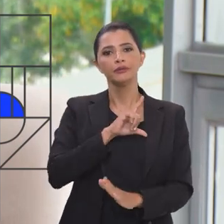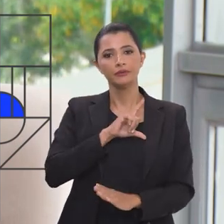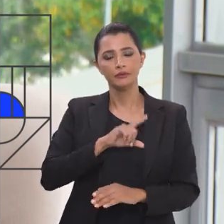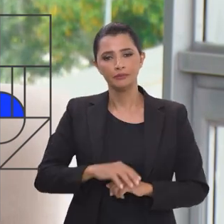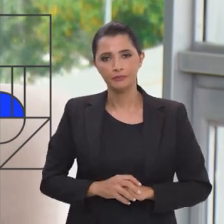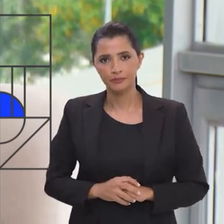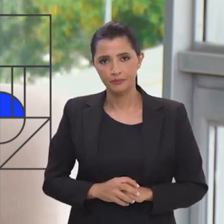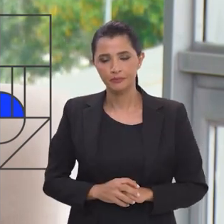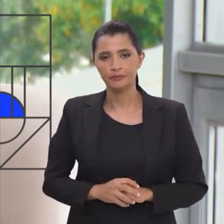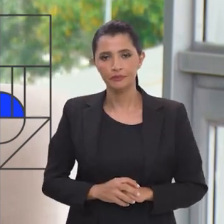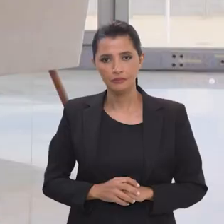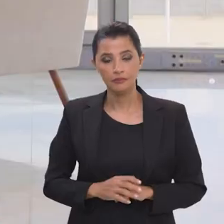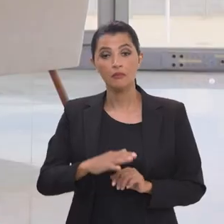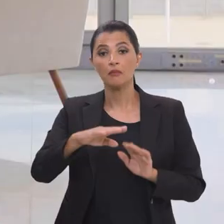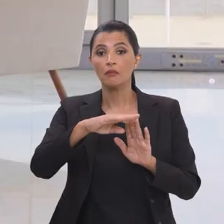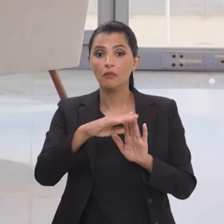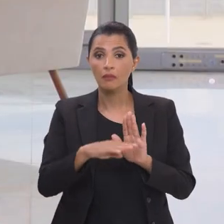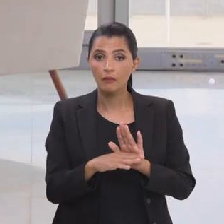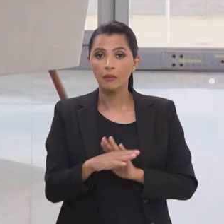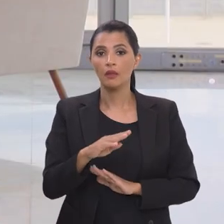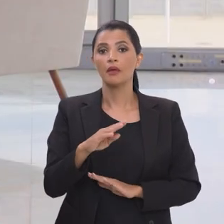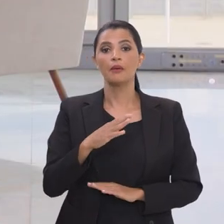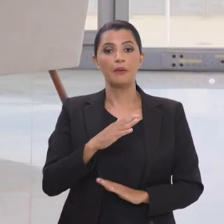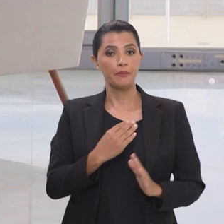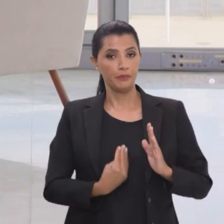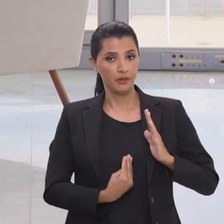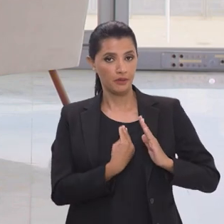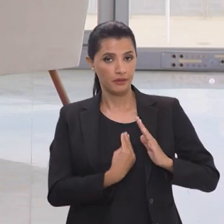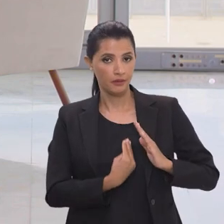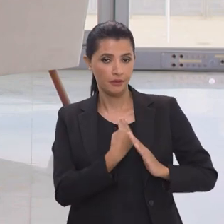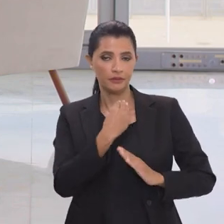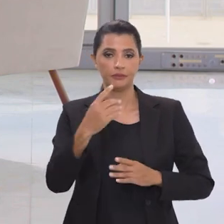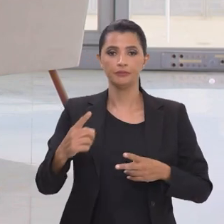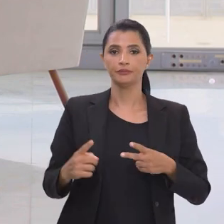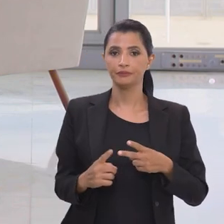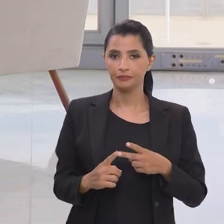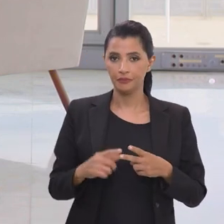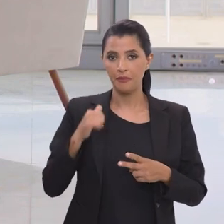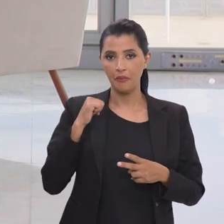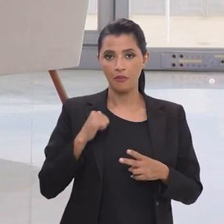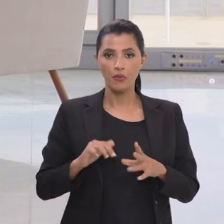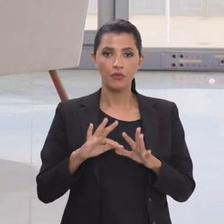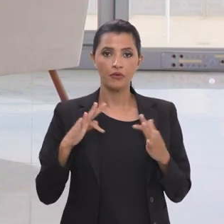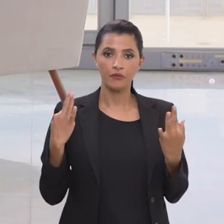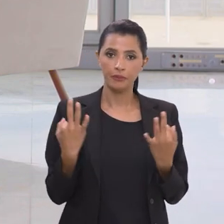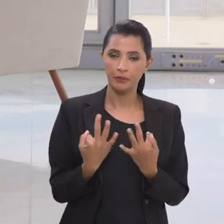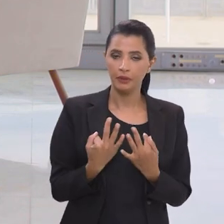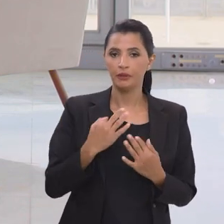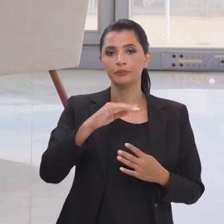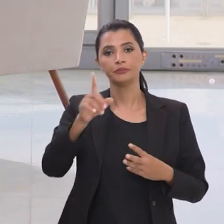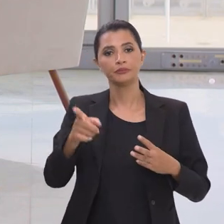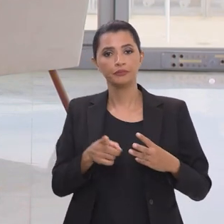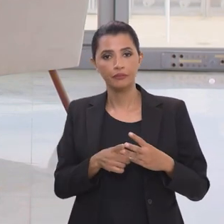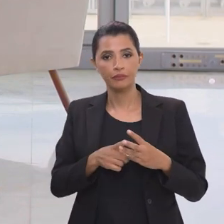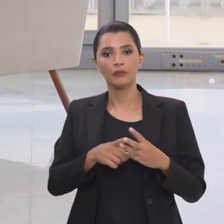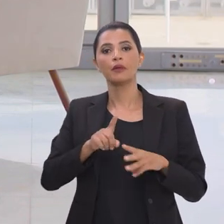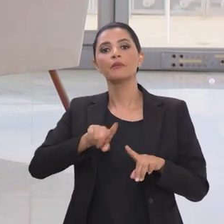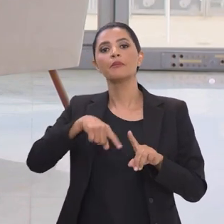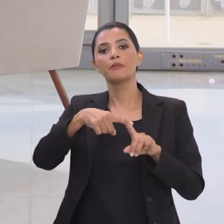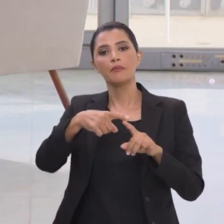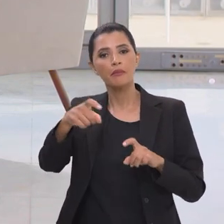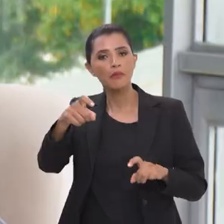Os programas, os Minha Casa Minha Vida, o programa Bolsa Família, o programa Mais